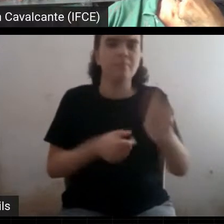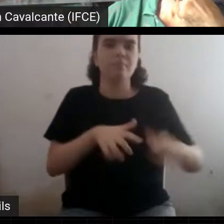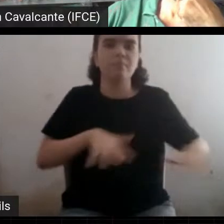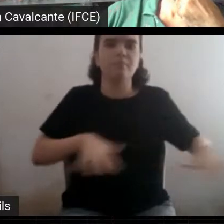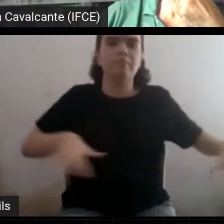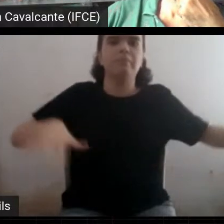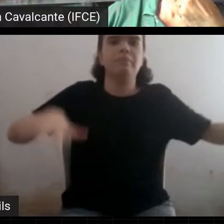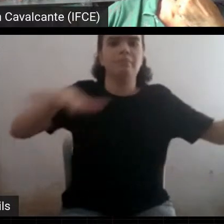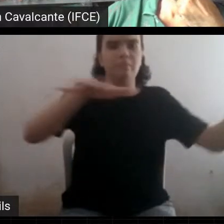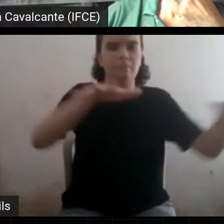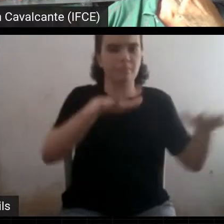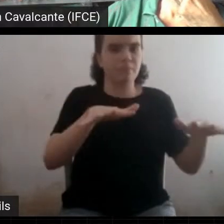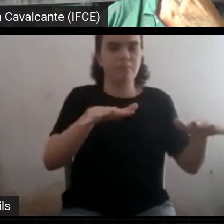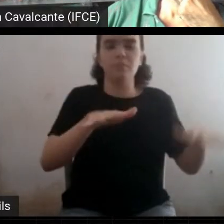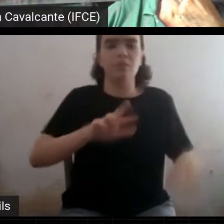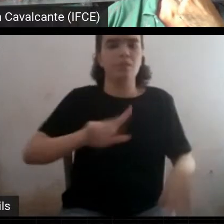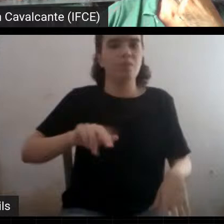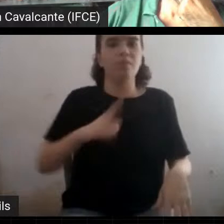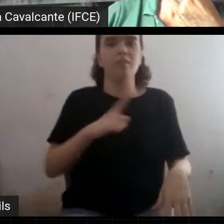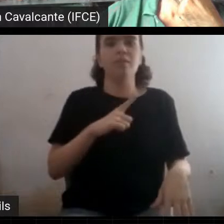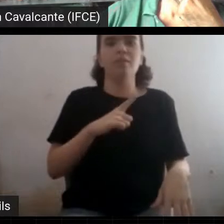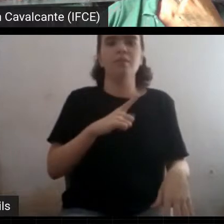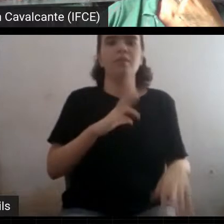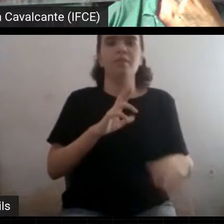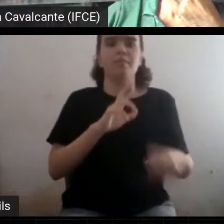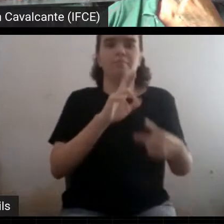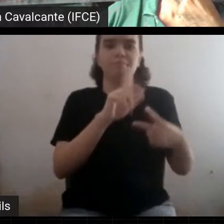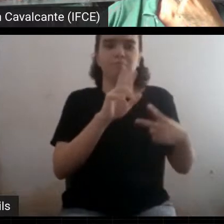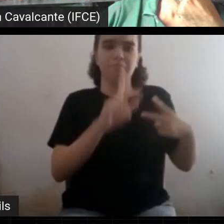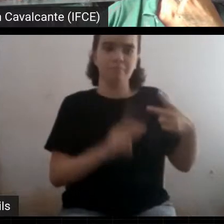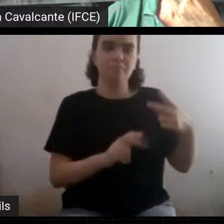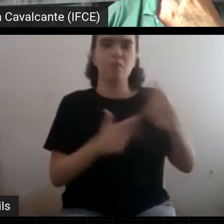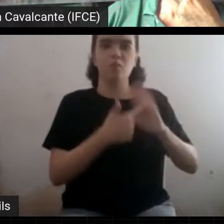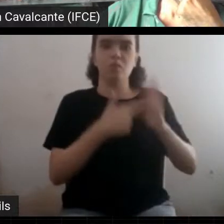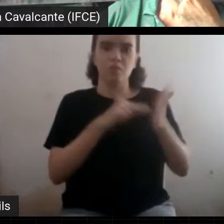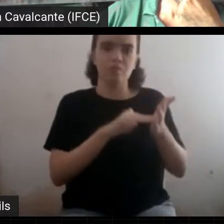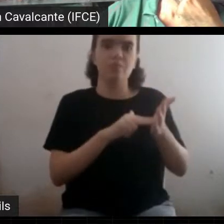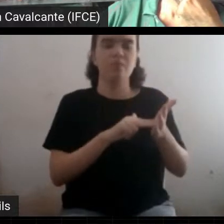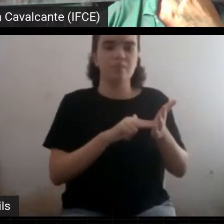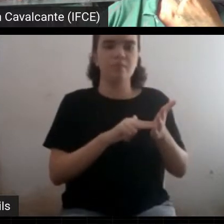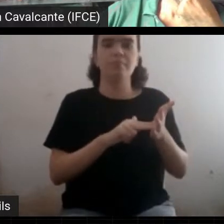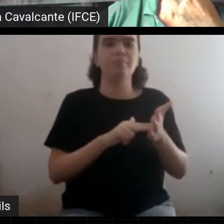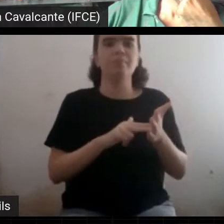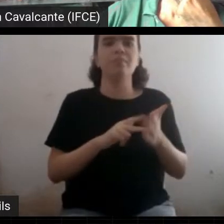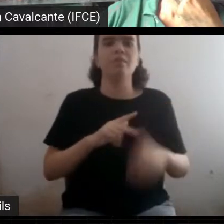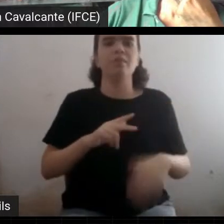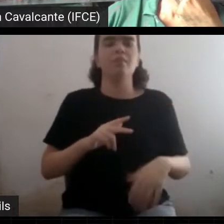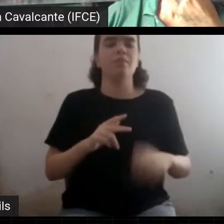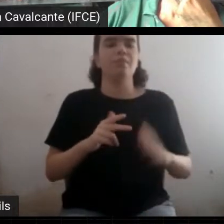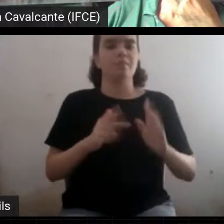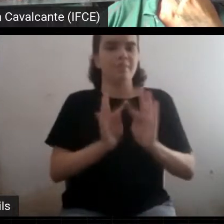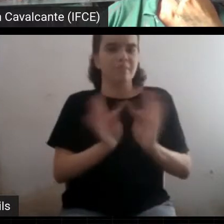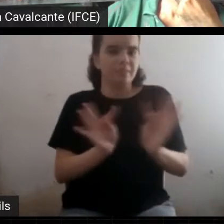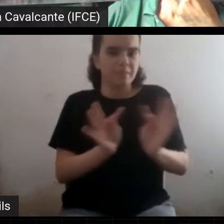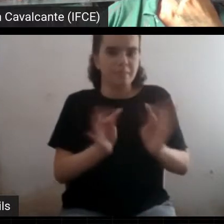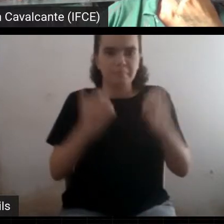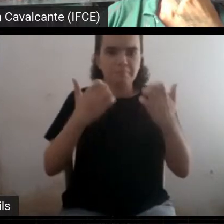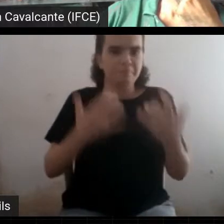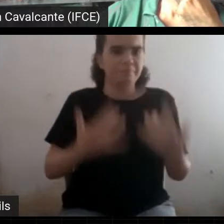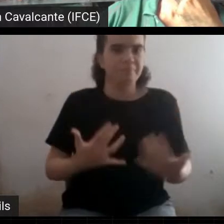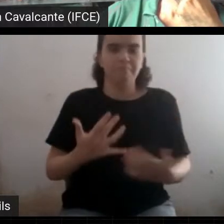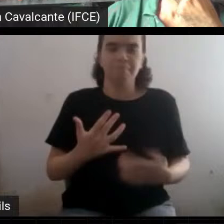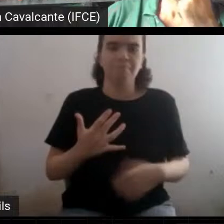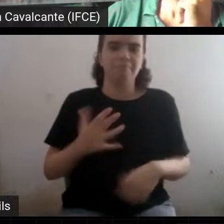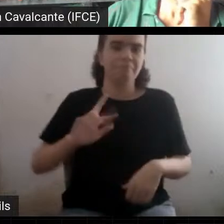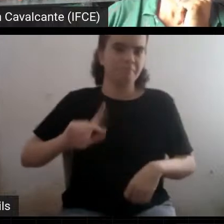porque não é uma coisa simples para a gente imaginar que alguma coisa não teve início. E você vai encontrar uma série de